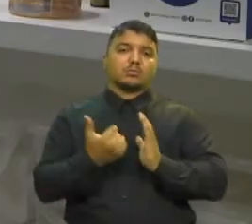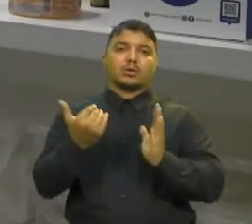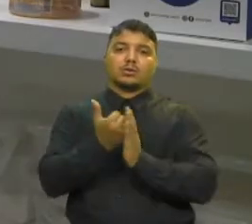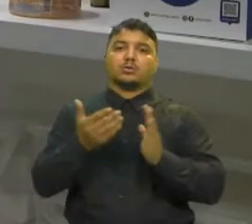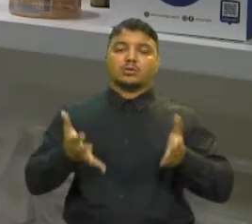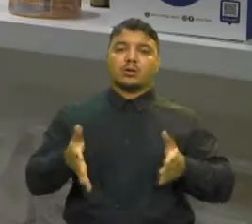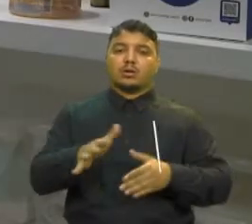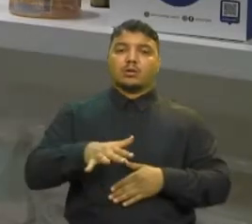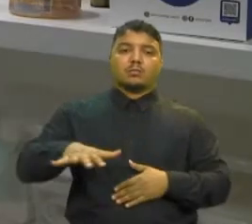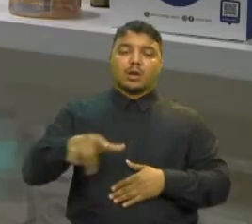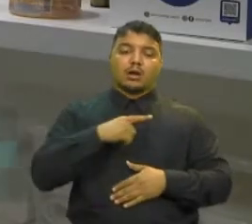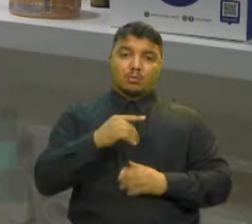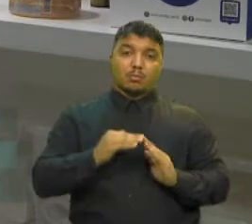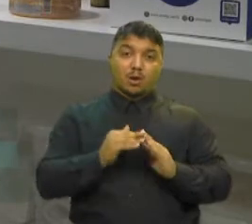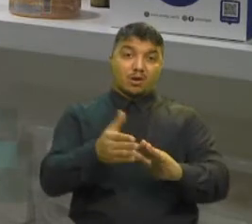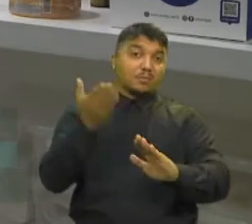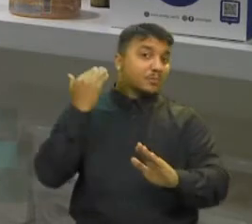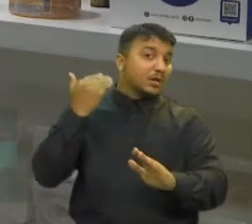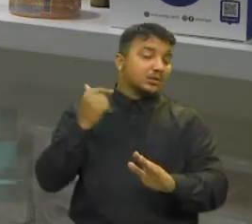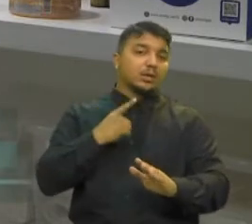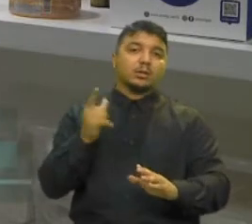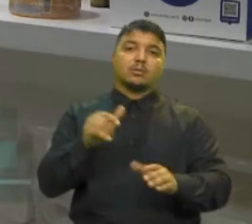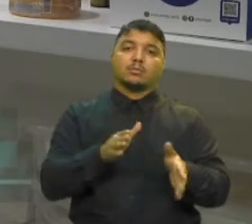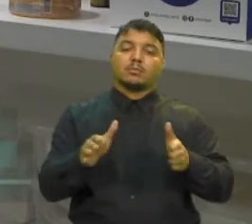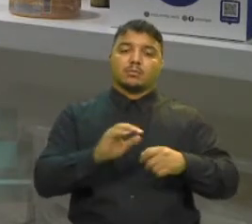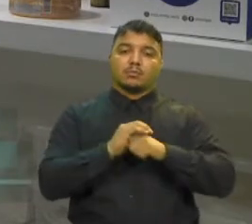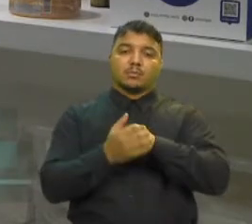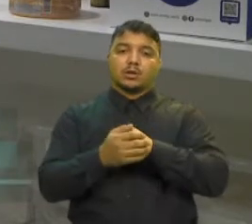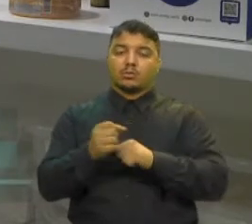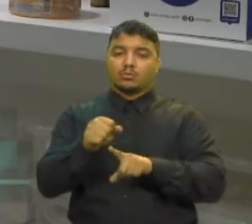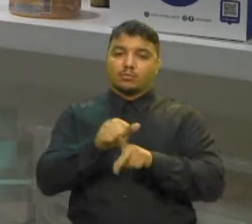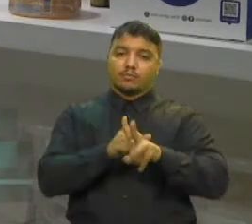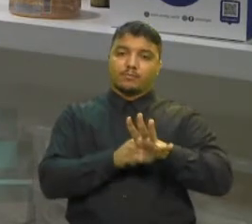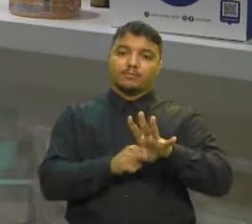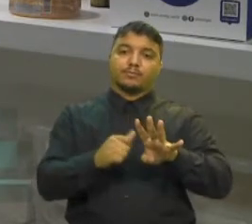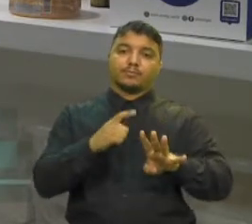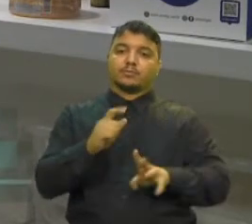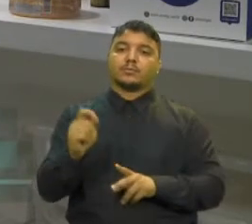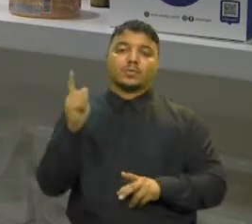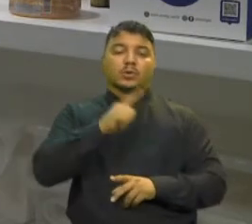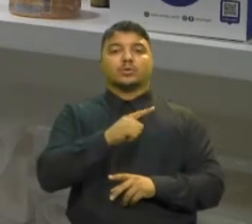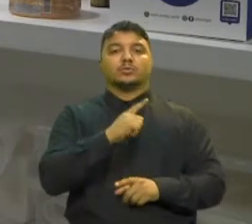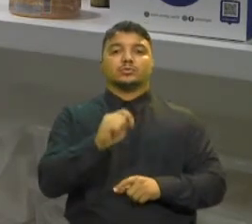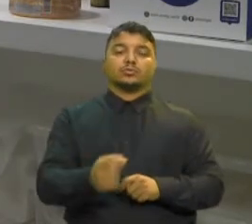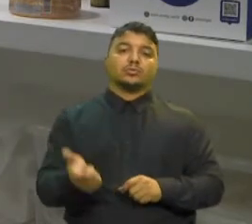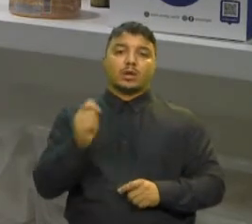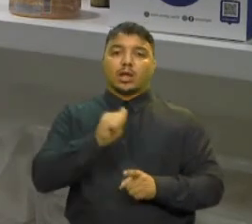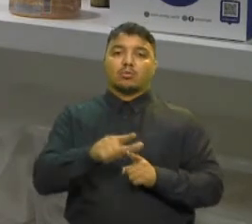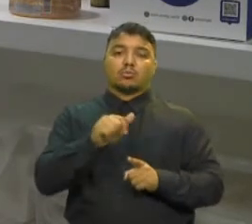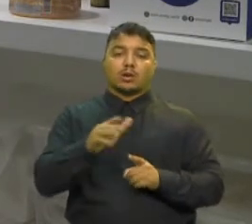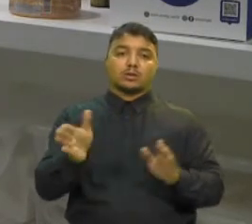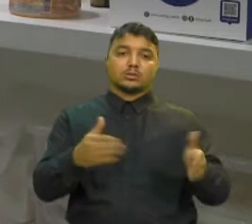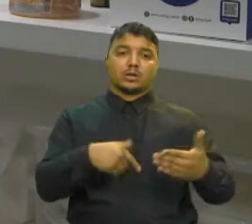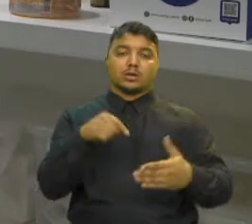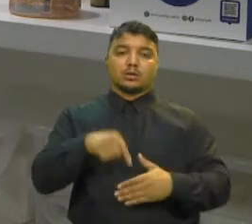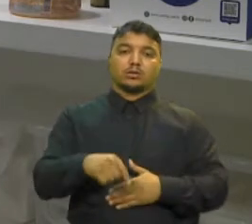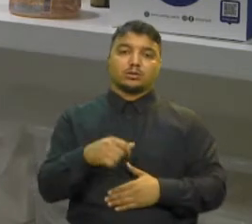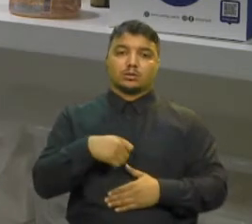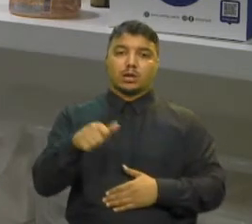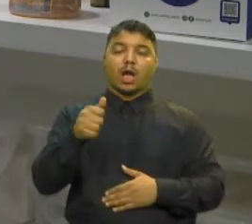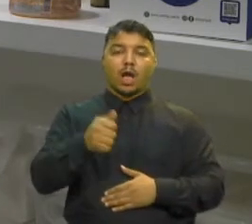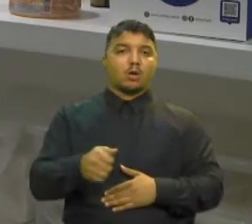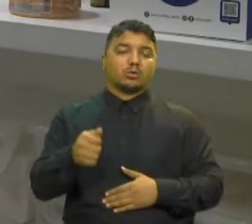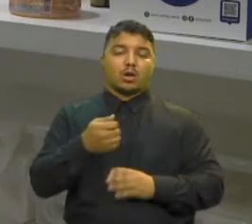bairro onde eu morava E durante a pandemia, exatamente quatro meses atrás, surgiu a oportunidade de alugar essa sala na Aldeota